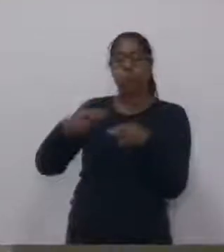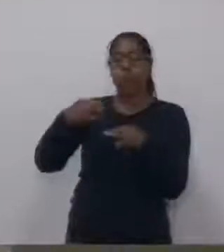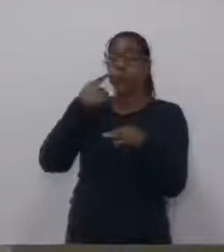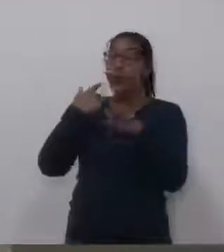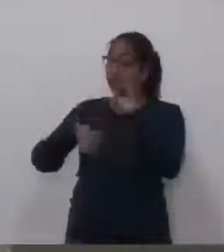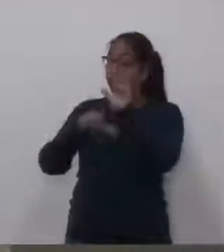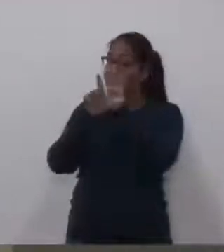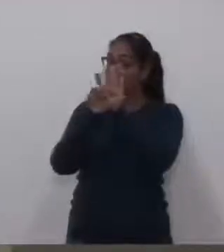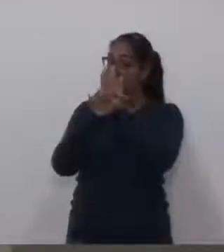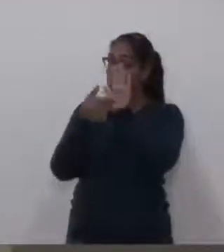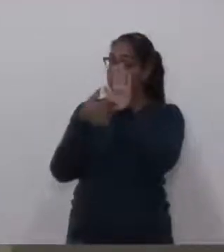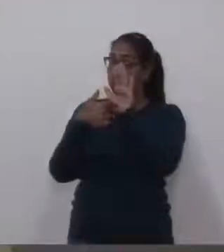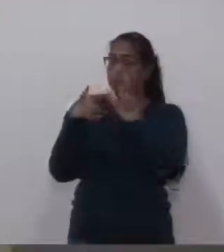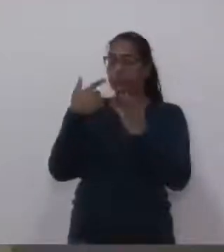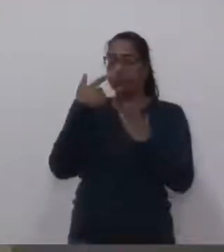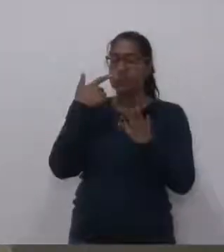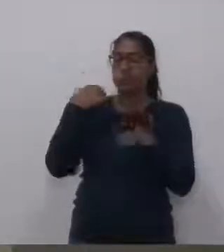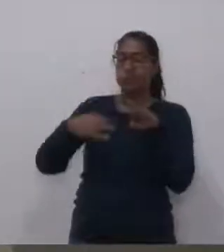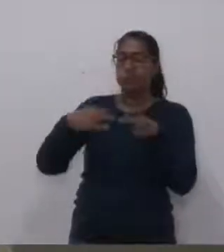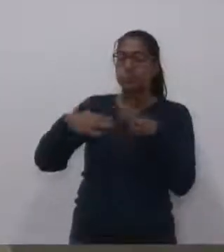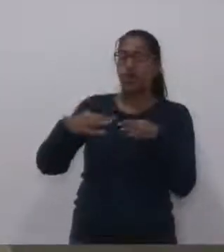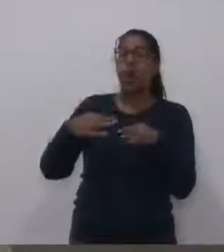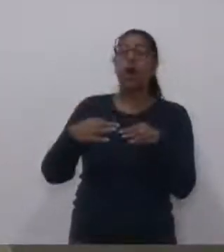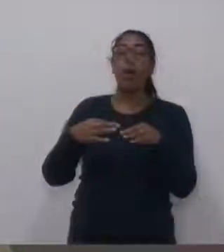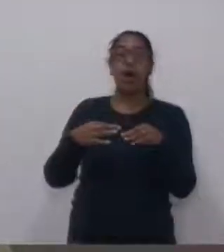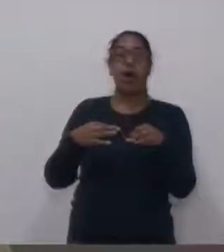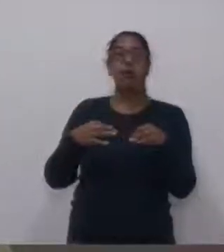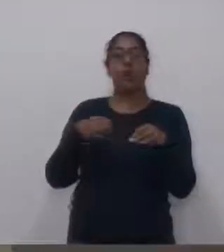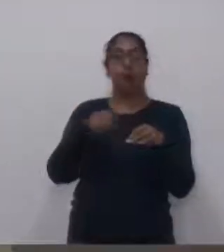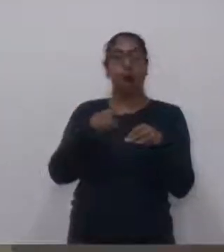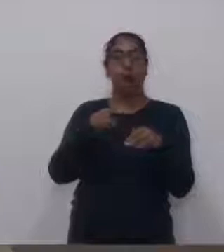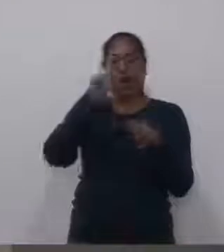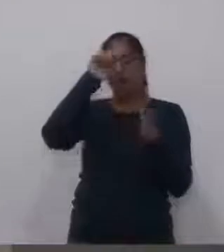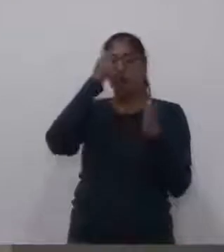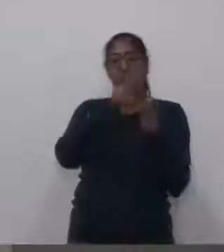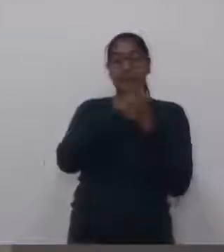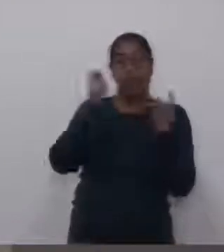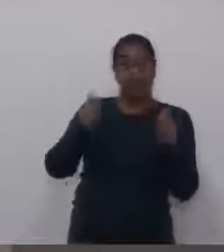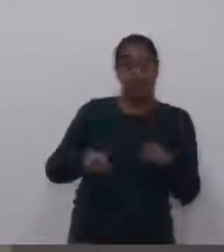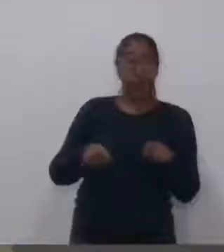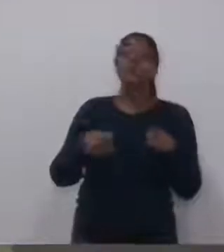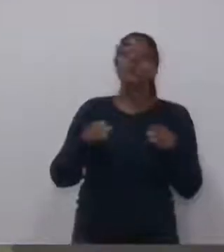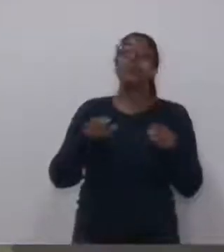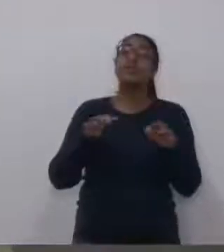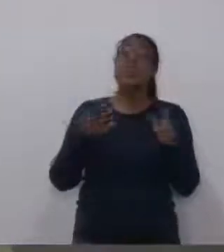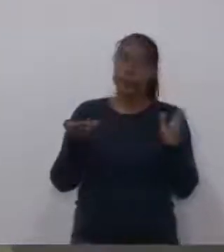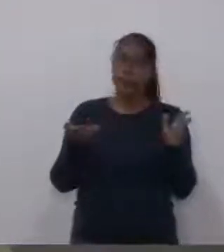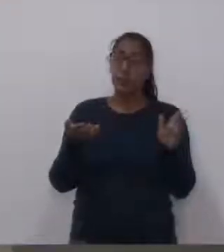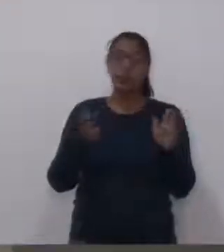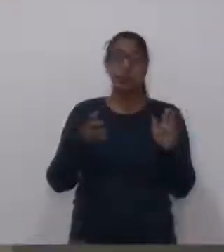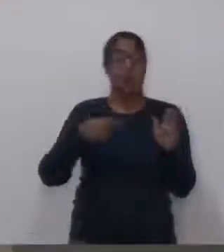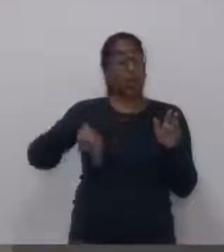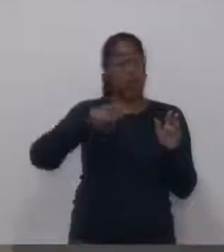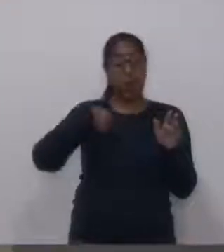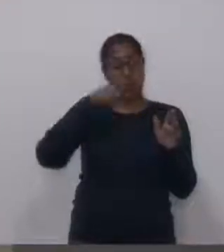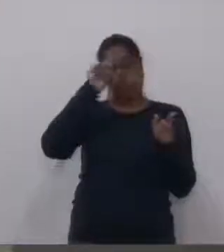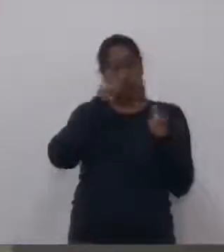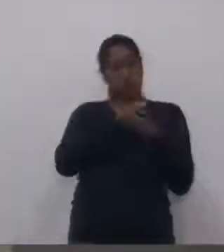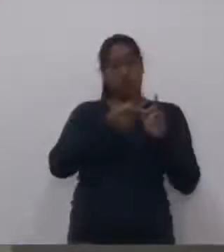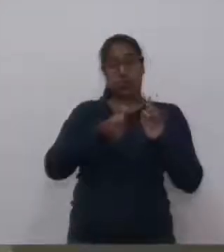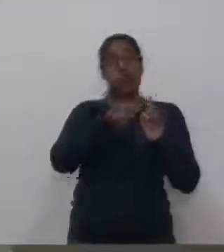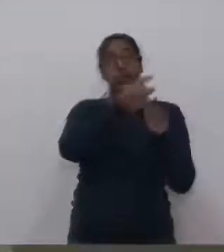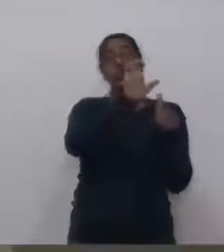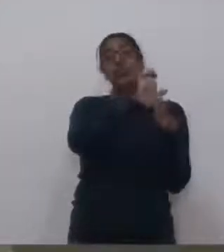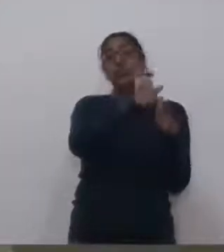aqui já manifestamos todos os vereadores, nosso apoio à causa, só que não depende de nós nesse aspecto, depende do executivo, ok,